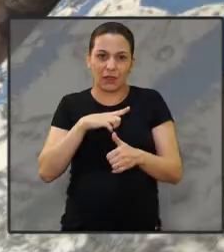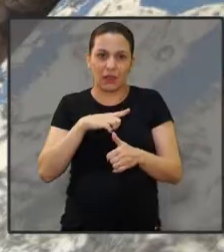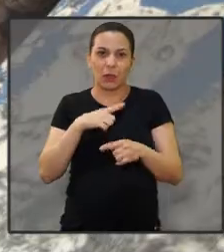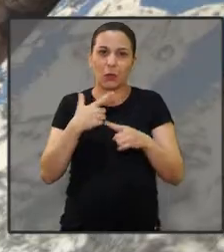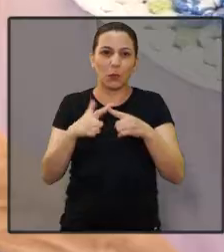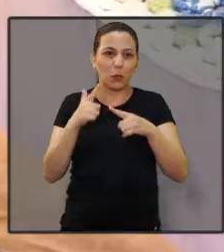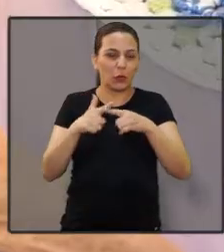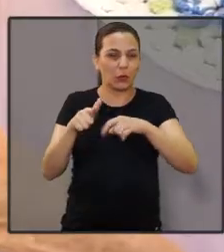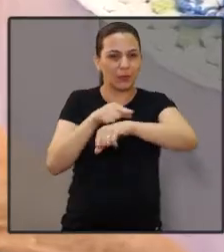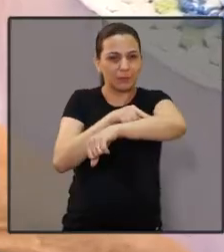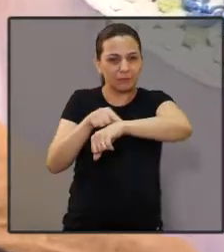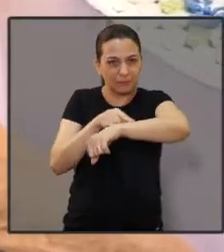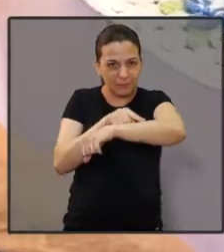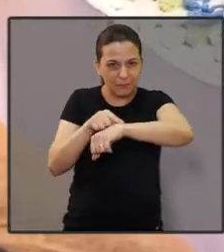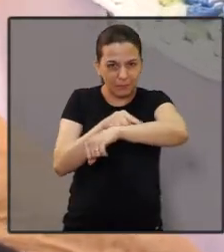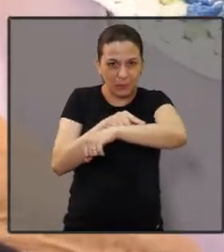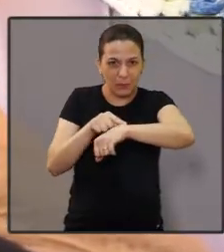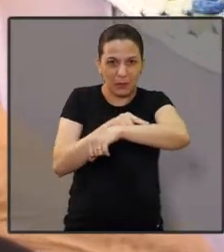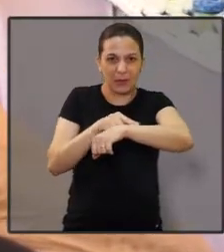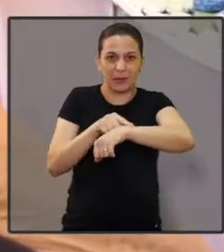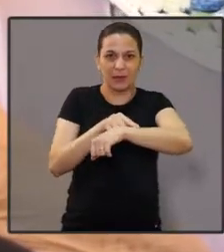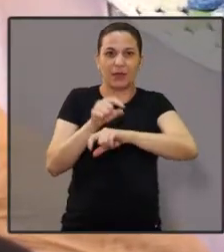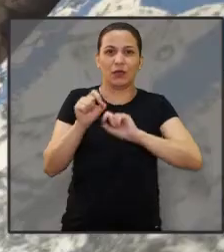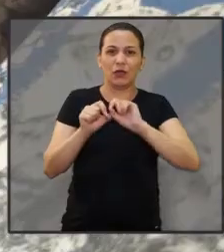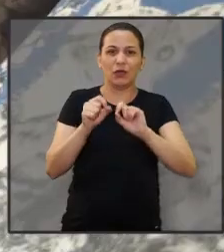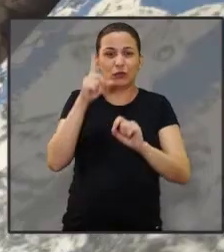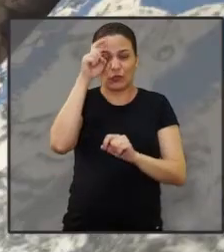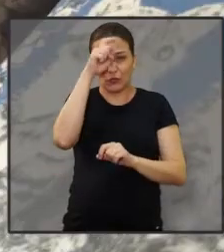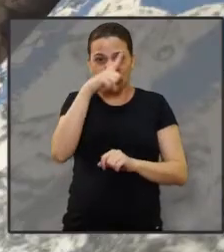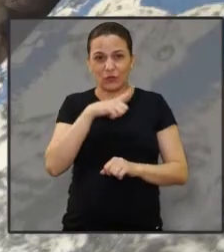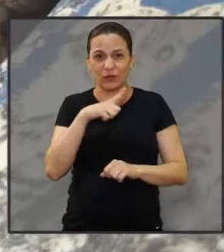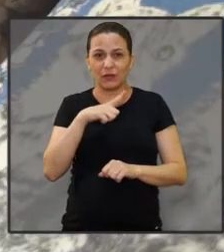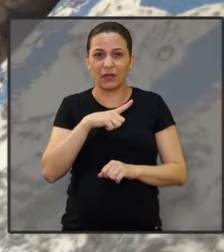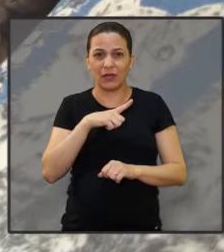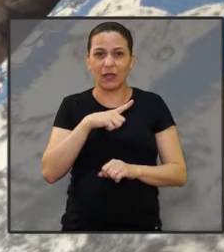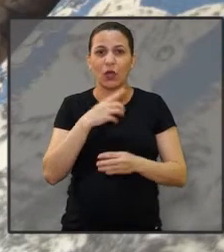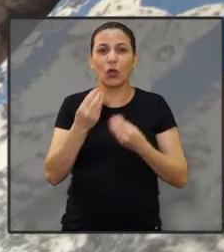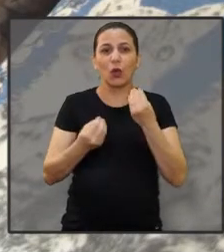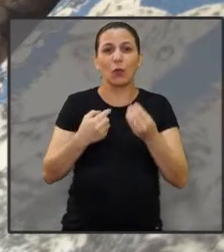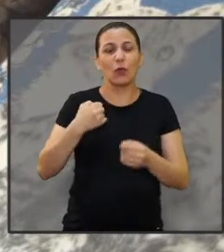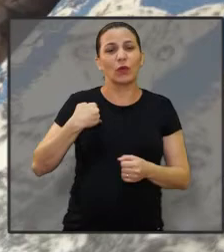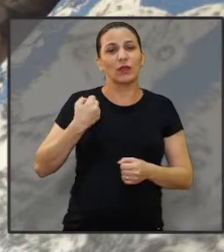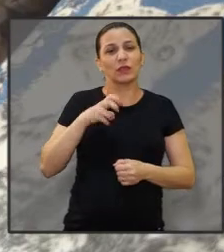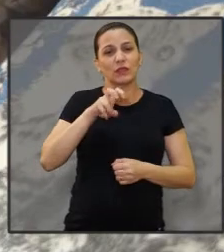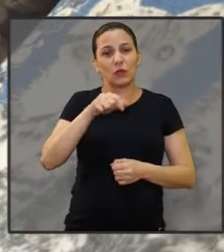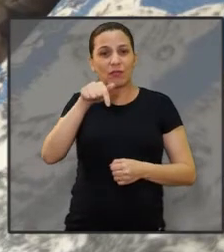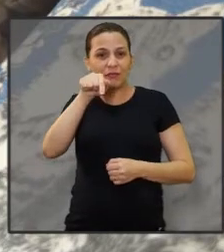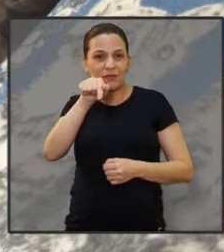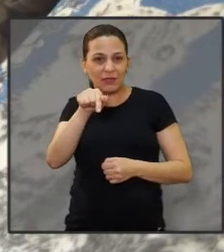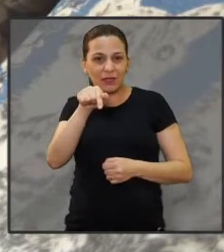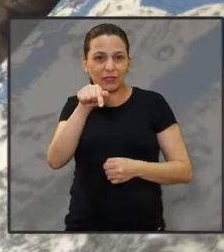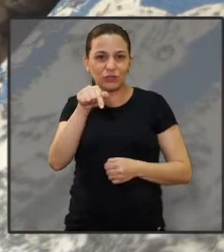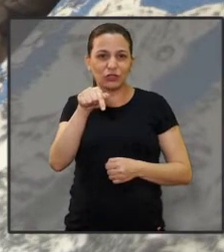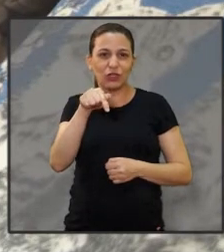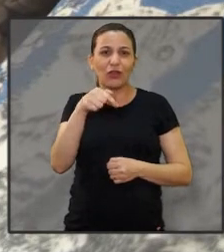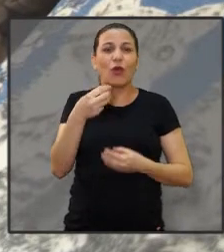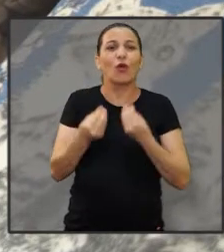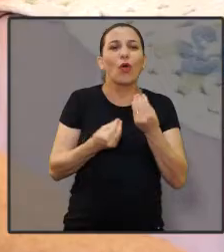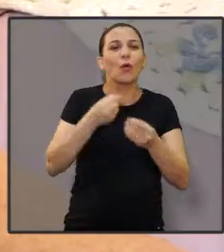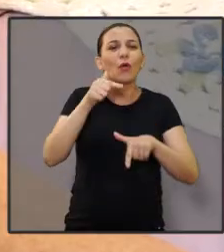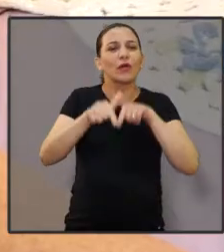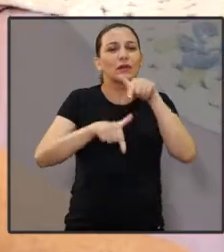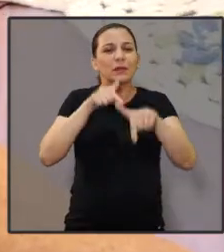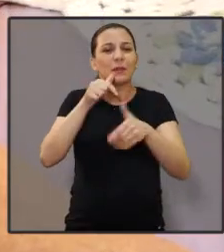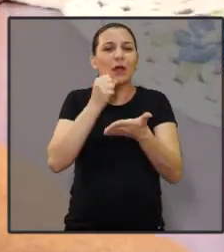com sequela de fratura no antebraço. Agora, quem que vai pegar uma pessoa? já tenho 57 anos,